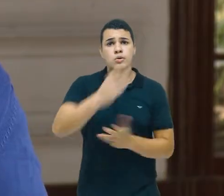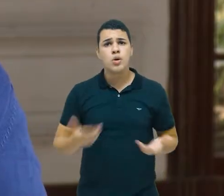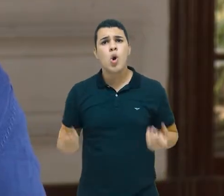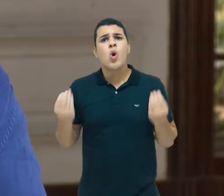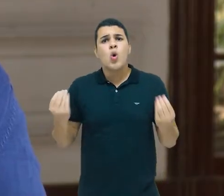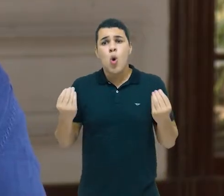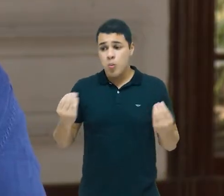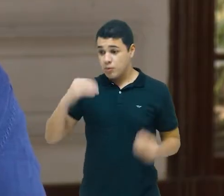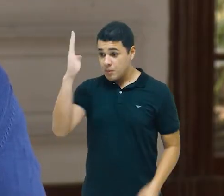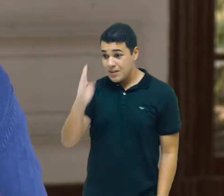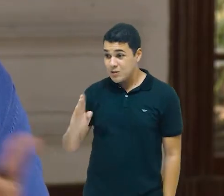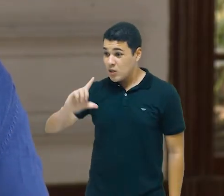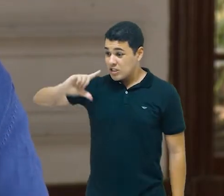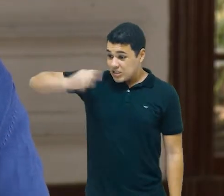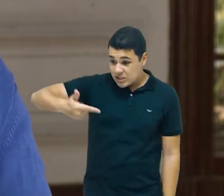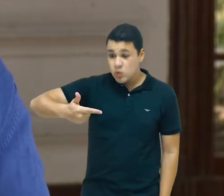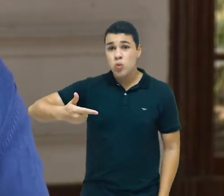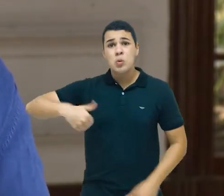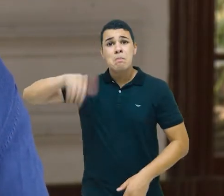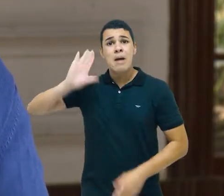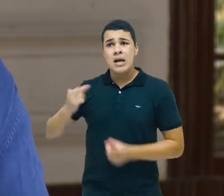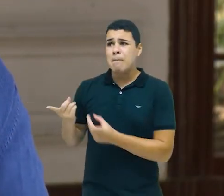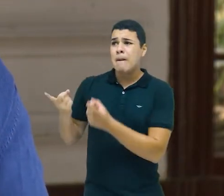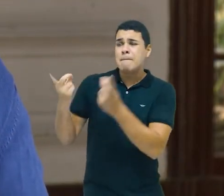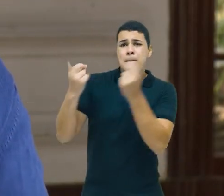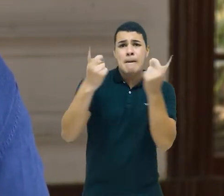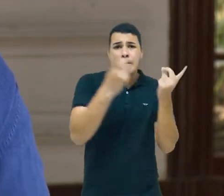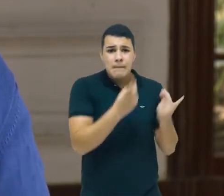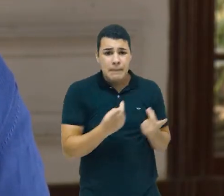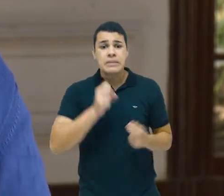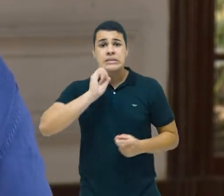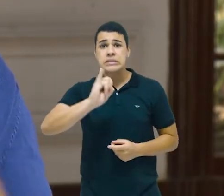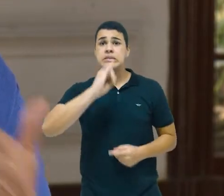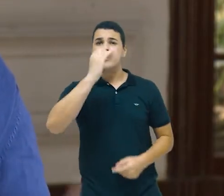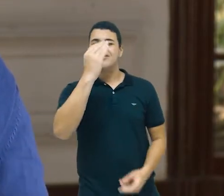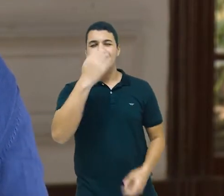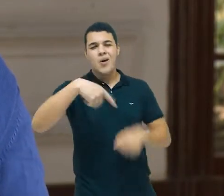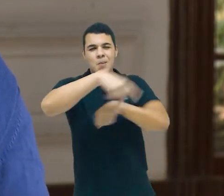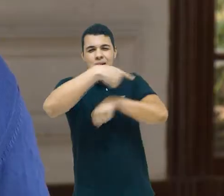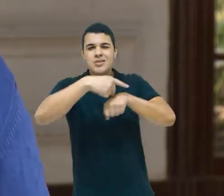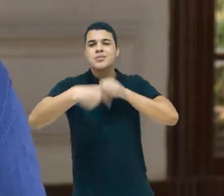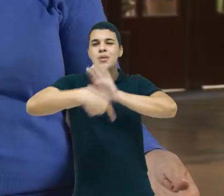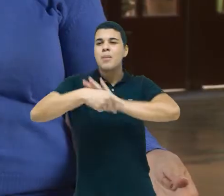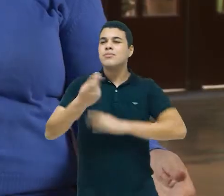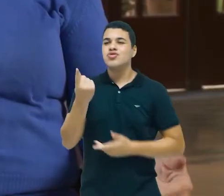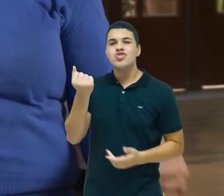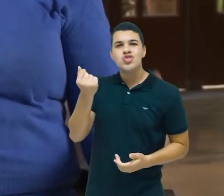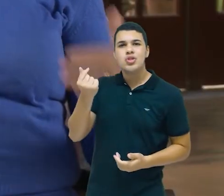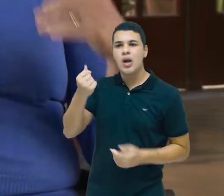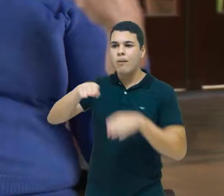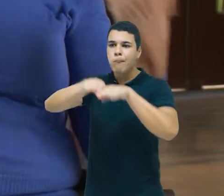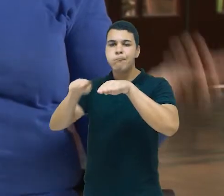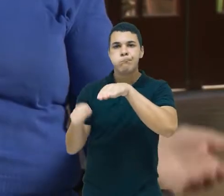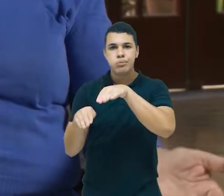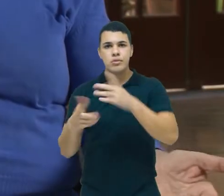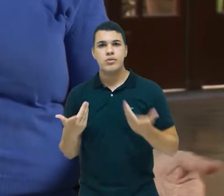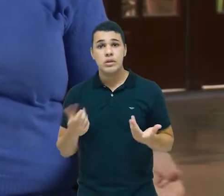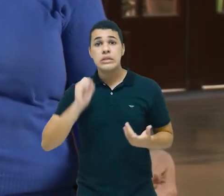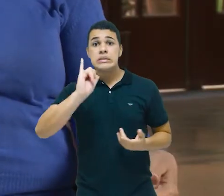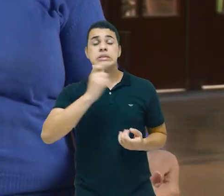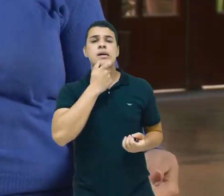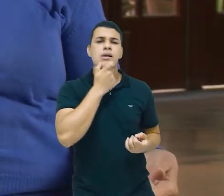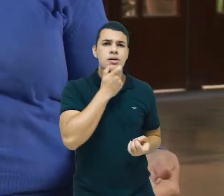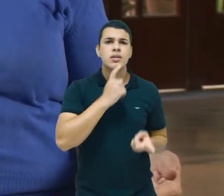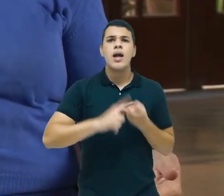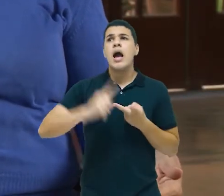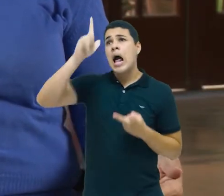mercado de plano de saúde do mundo, sendo um país de renda média? Por que a Alemanha não é o segundo? Por que a Inglaterra não é